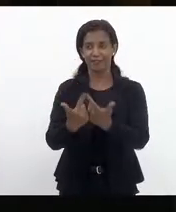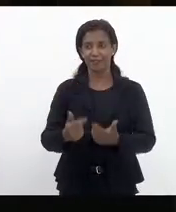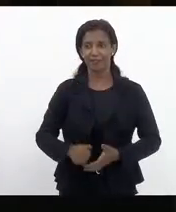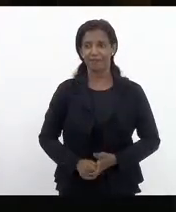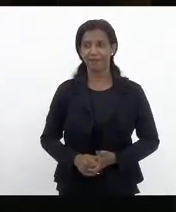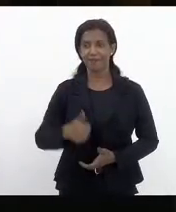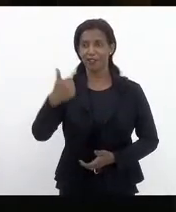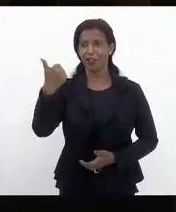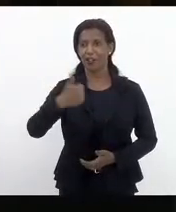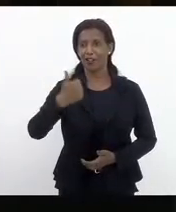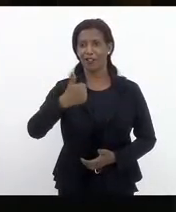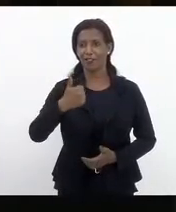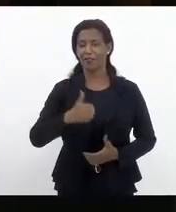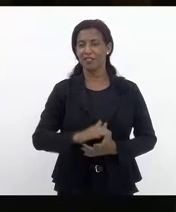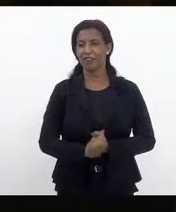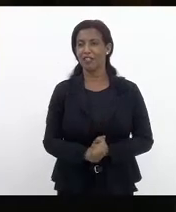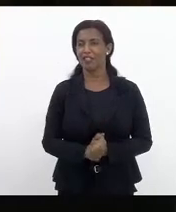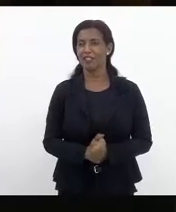primeiro lugar gostaria de